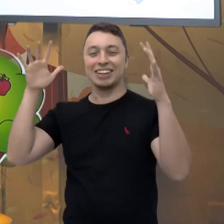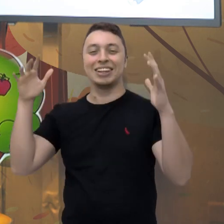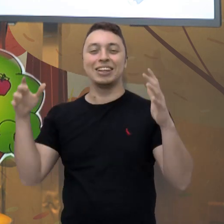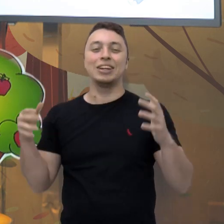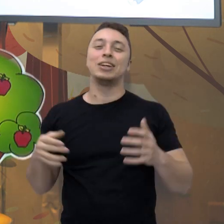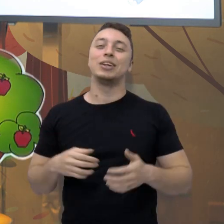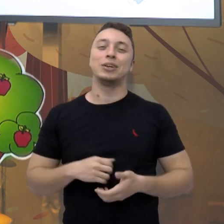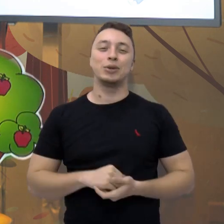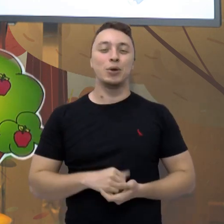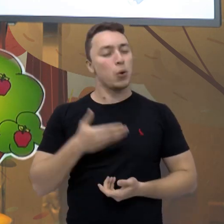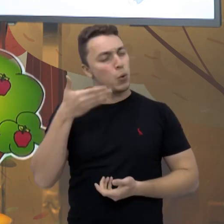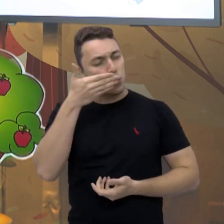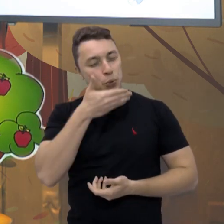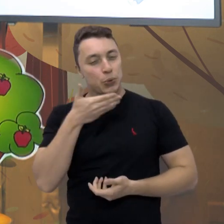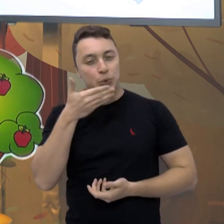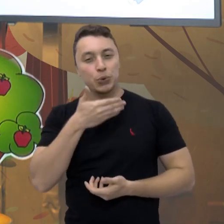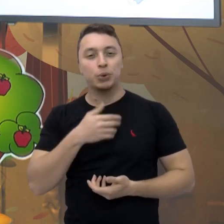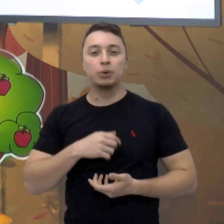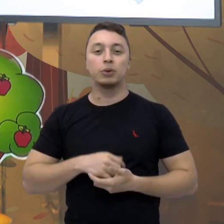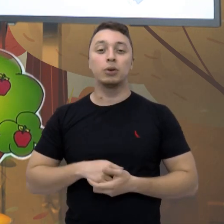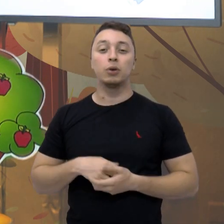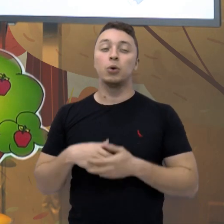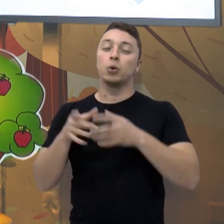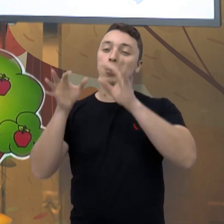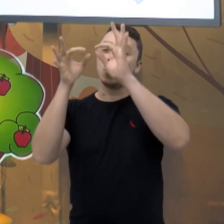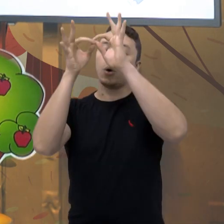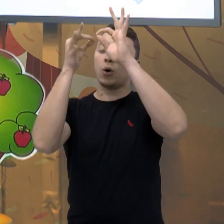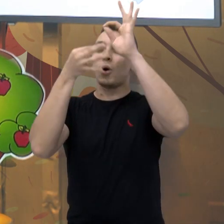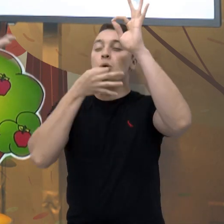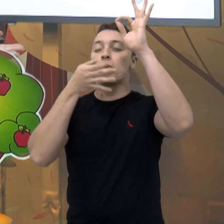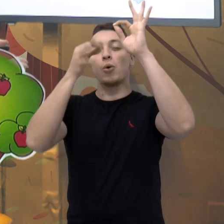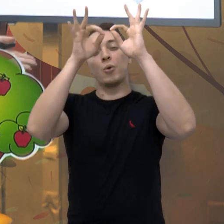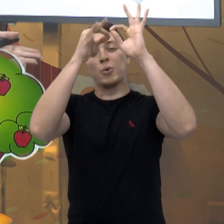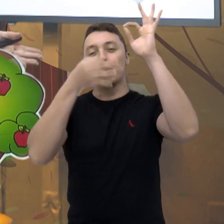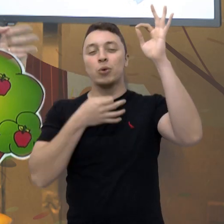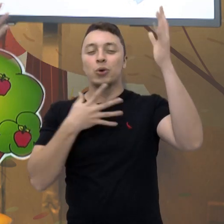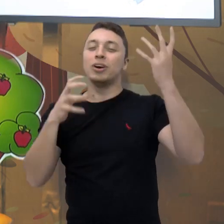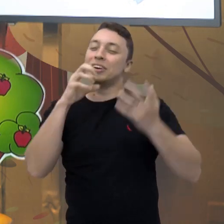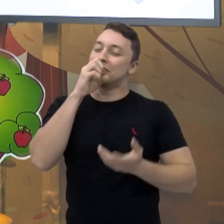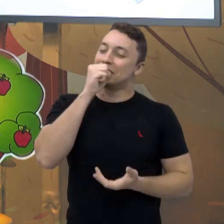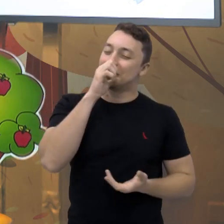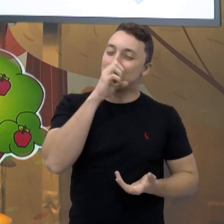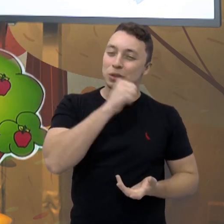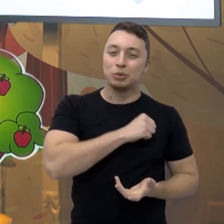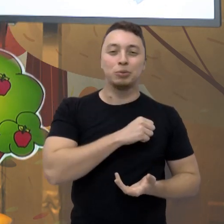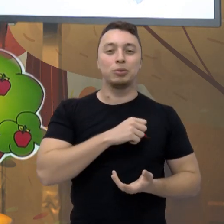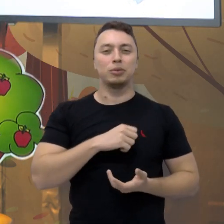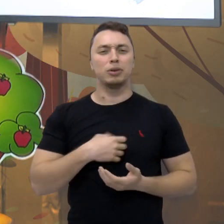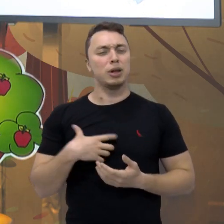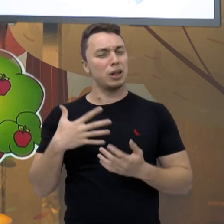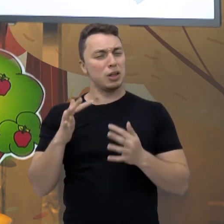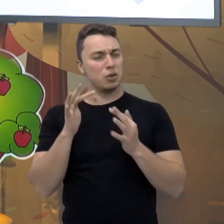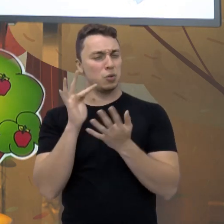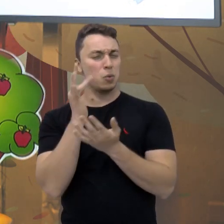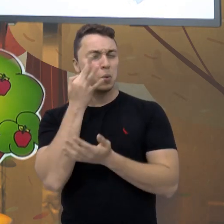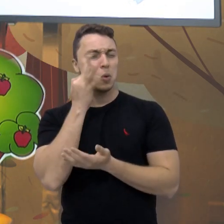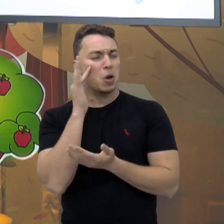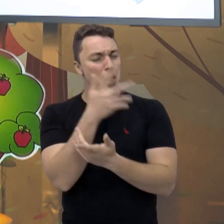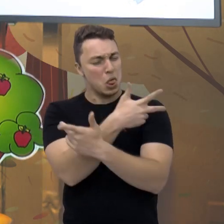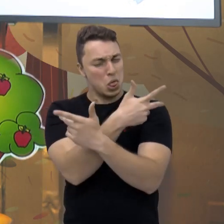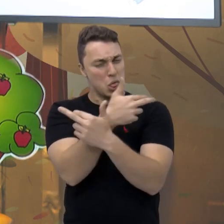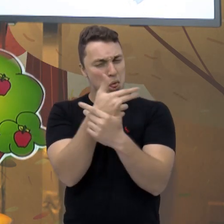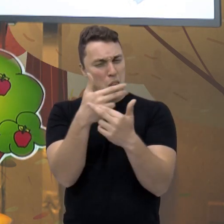docinha. Nós temos uva, laranja, olha quantas frutas gostosas